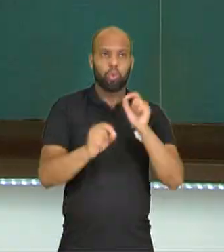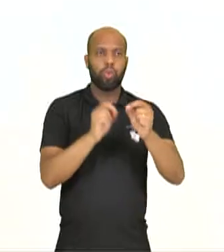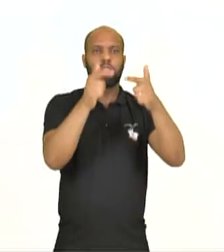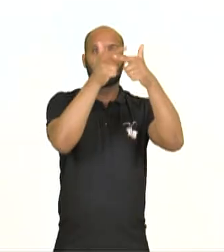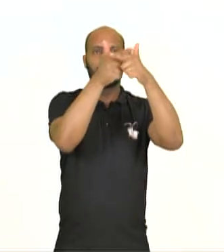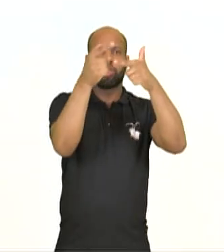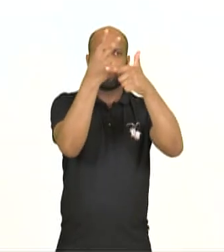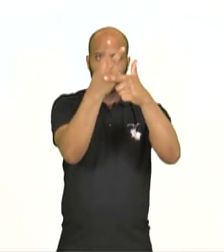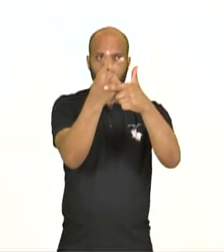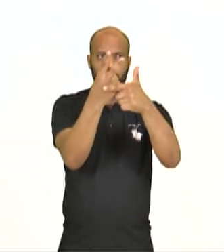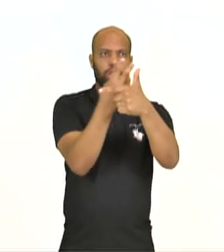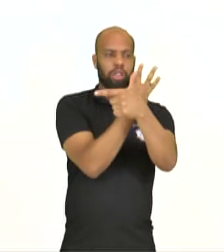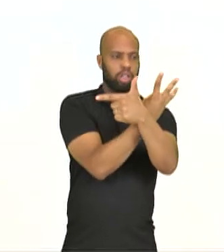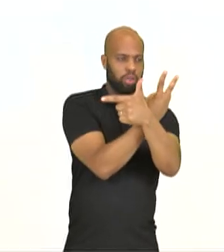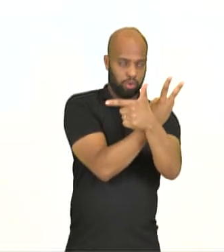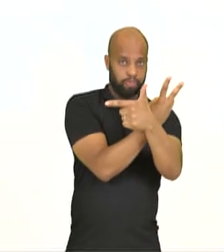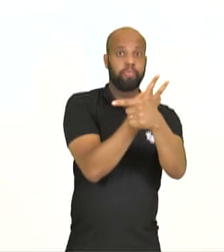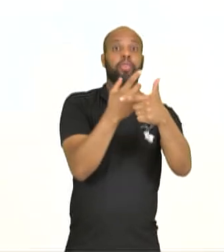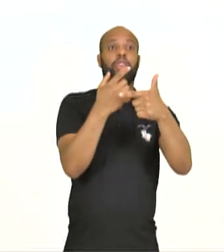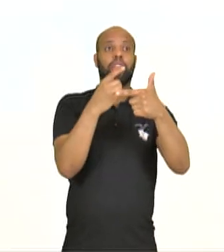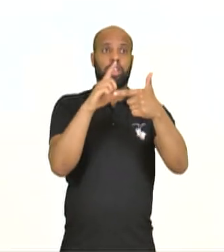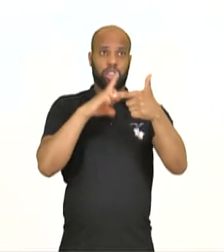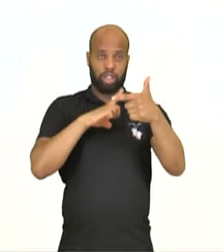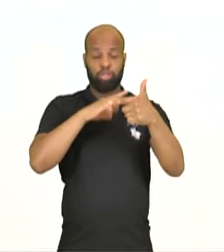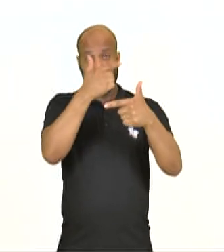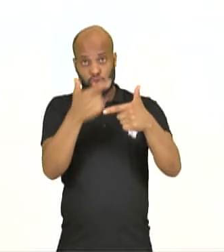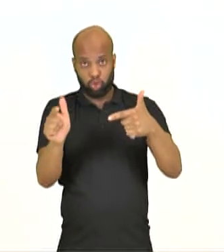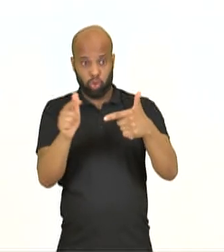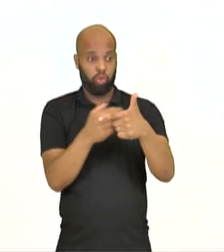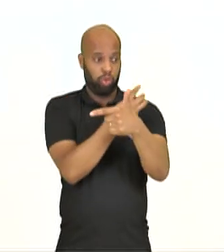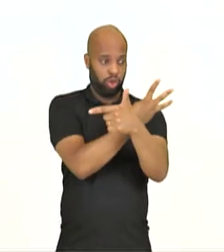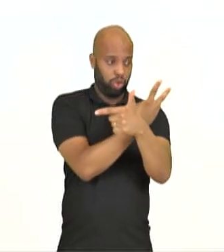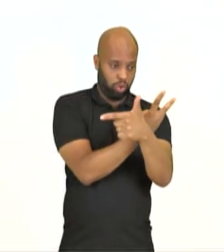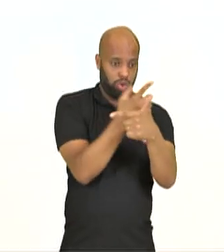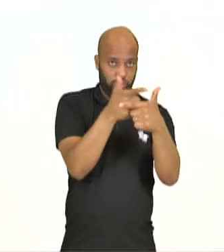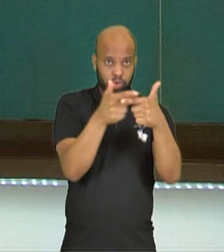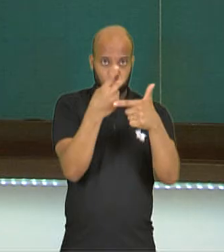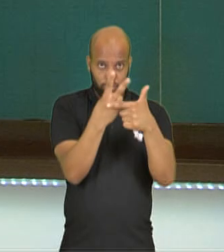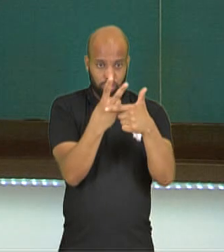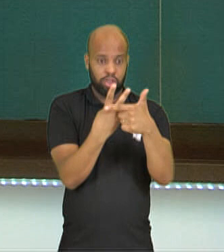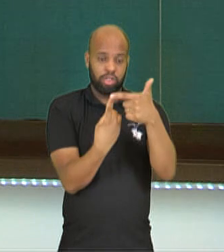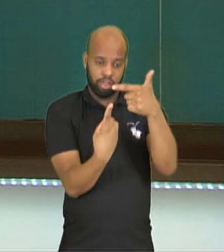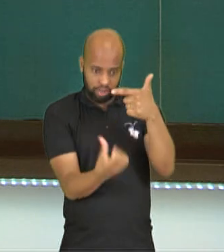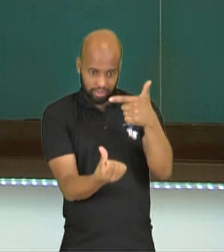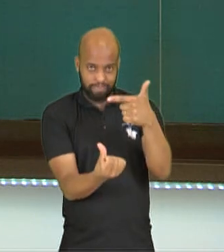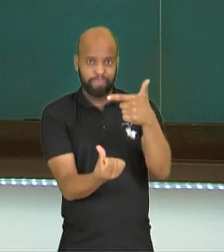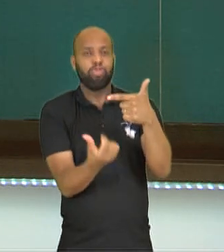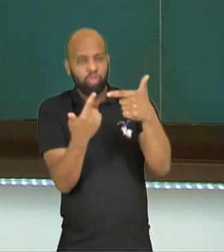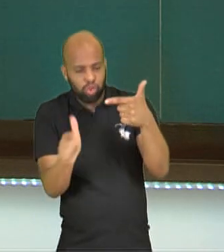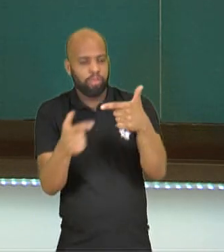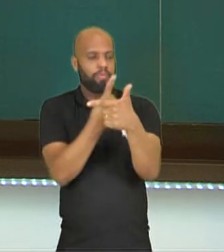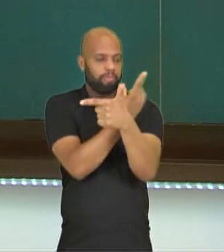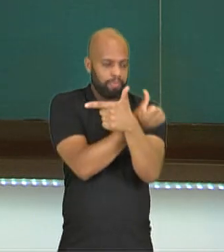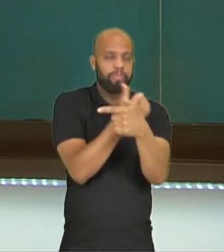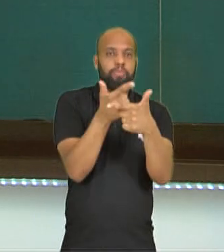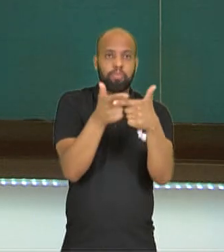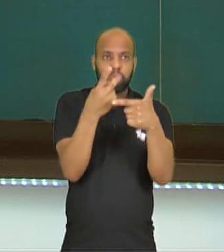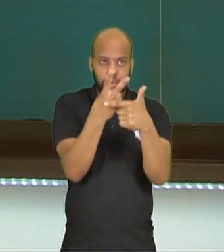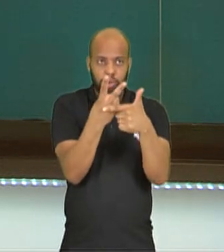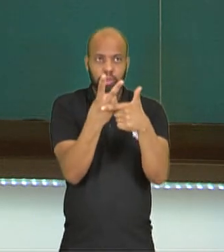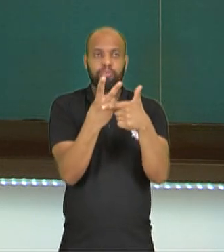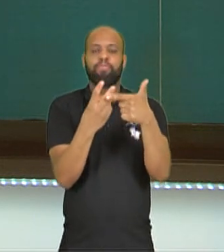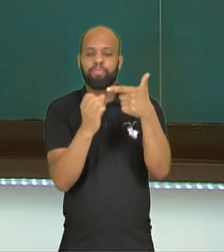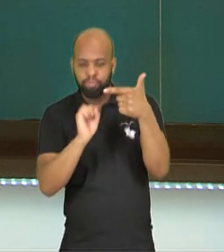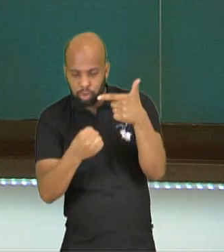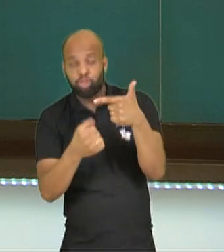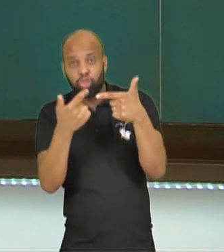dividindo até chegar em 1. Se não der mais para dividir por 2, você tenta o próximo número primo, que é o 3. Não der para dividir